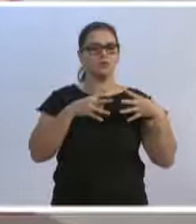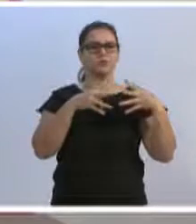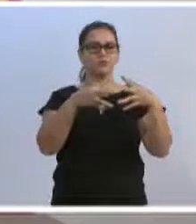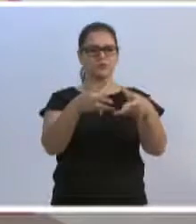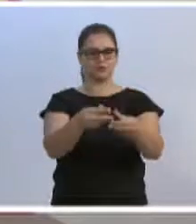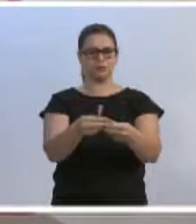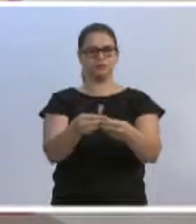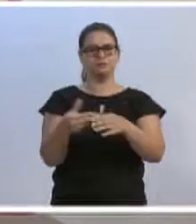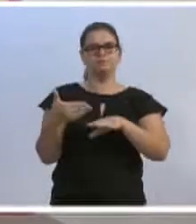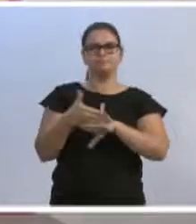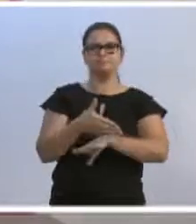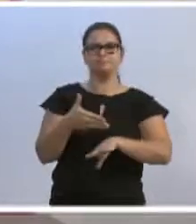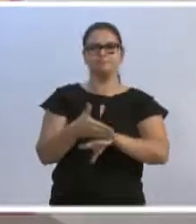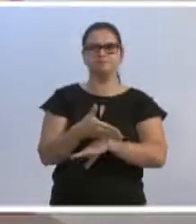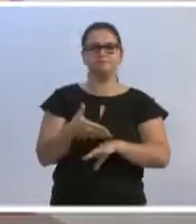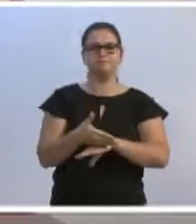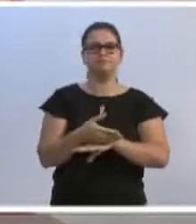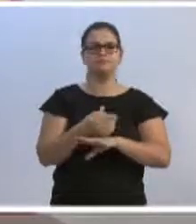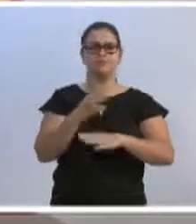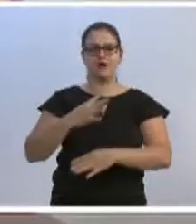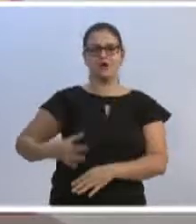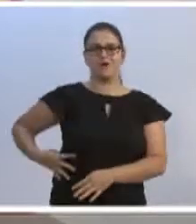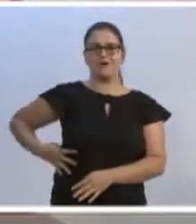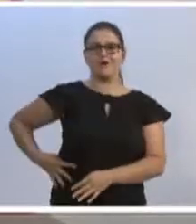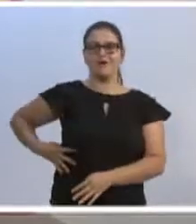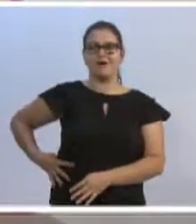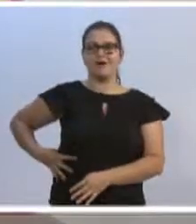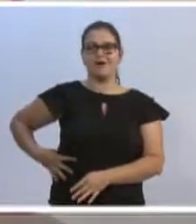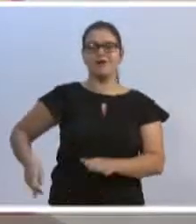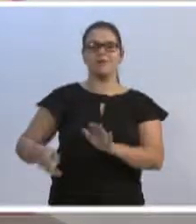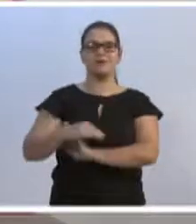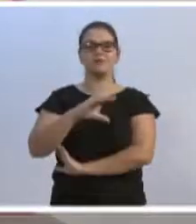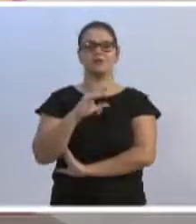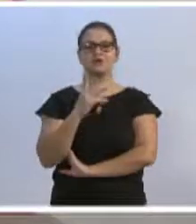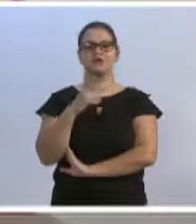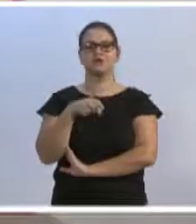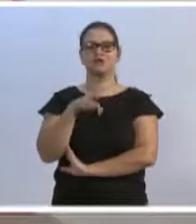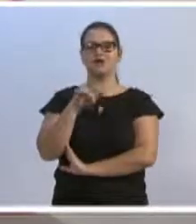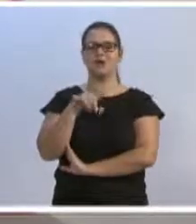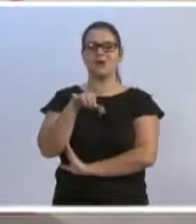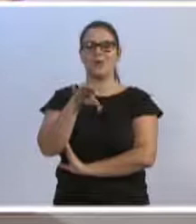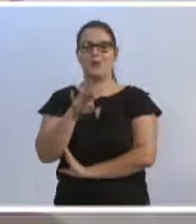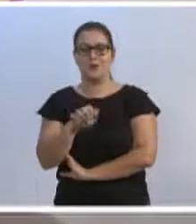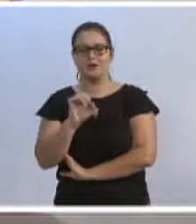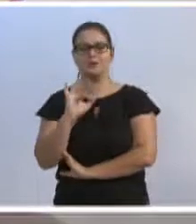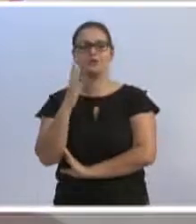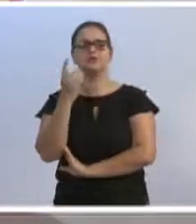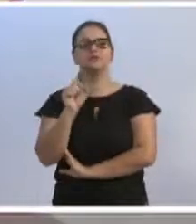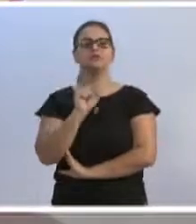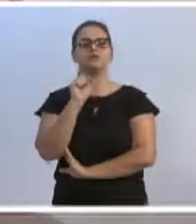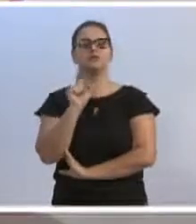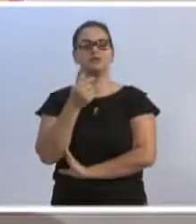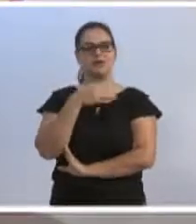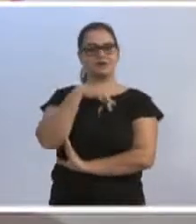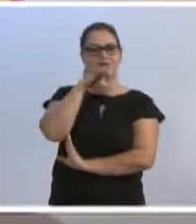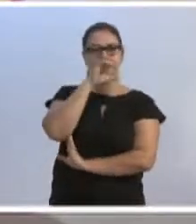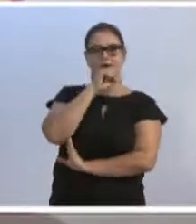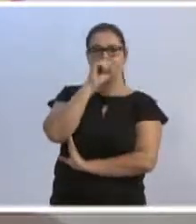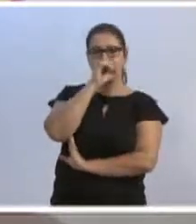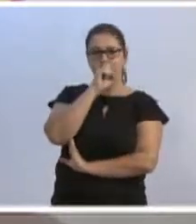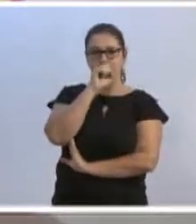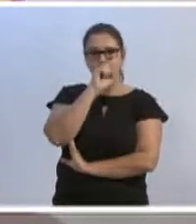a participarem do costelaço da equipe Sherlock, que ocorrerá neste sábado,